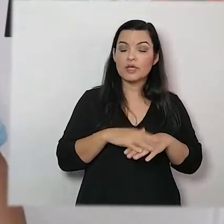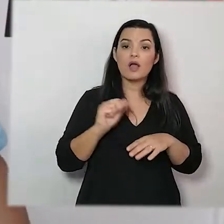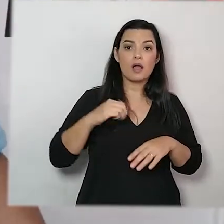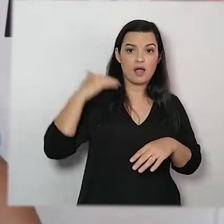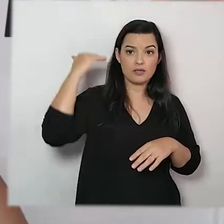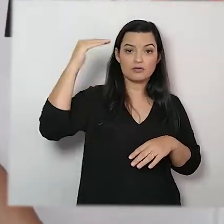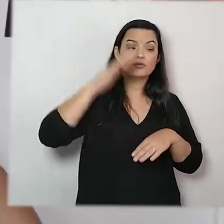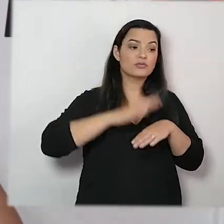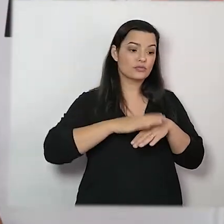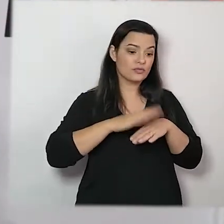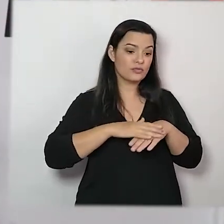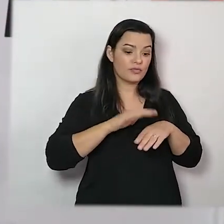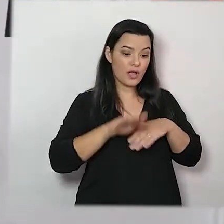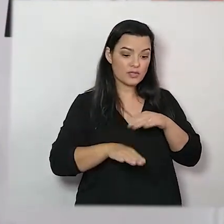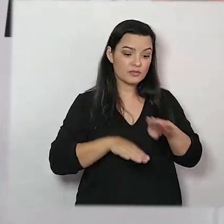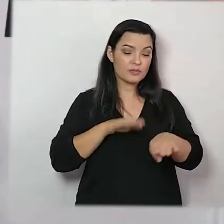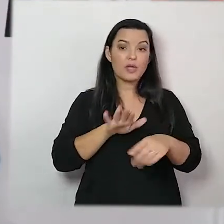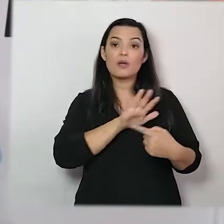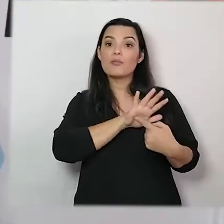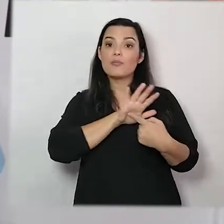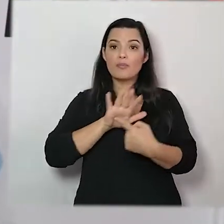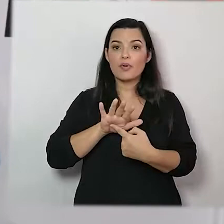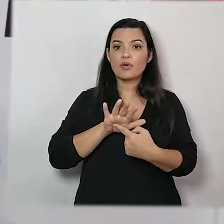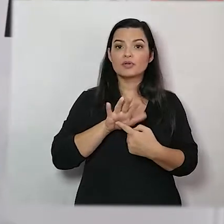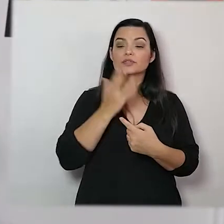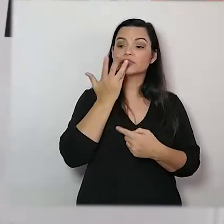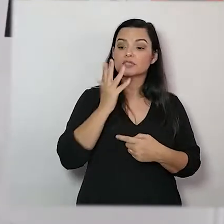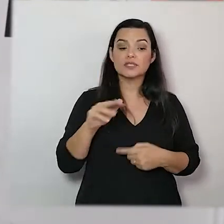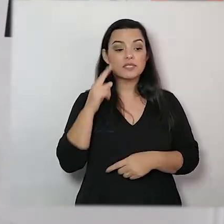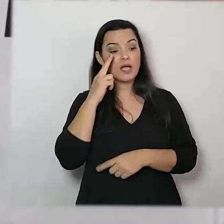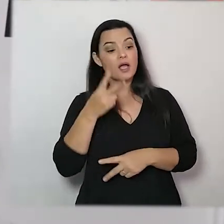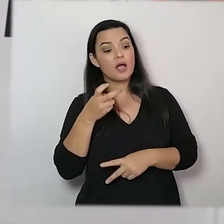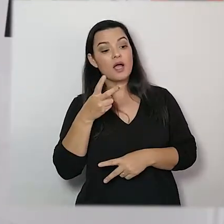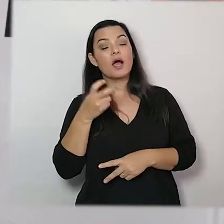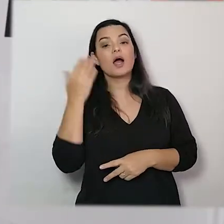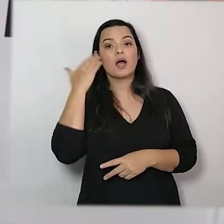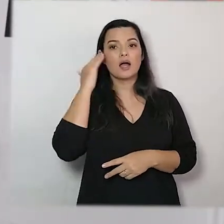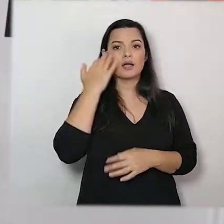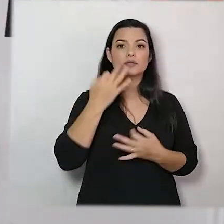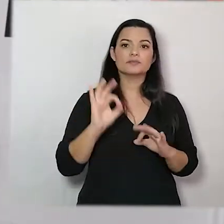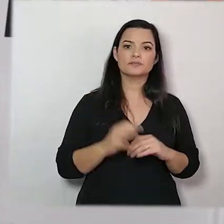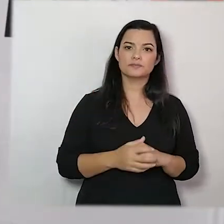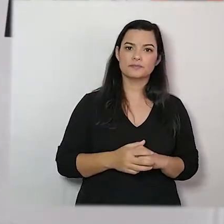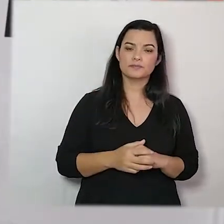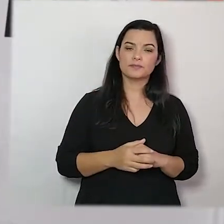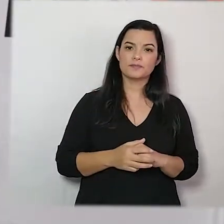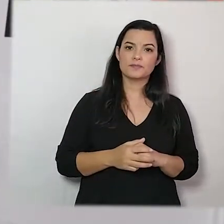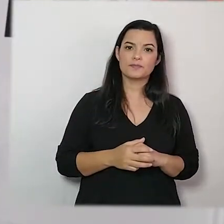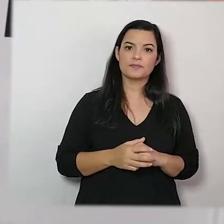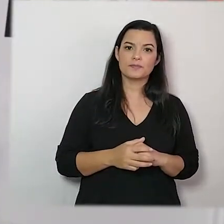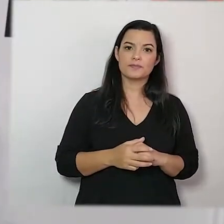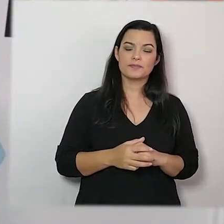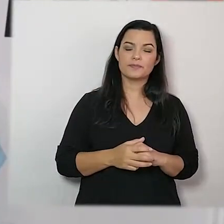adulto pode fazer e demonstrar para que ela perceba essa medição, tá bom?